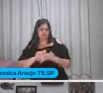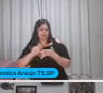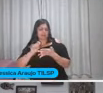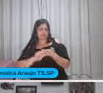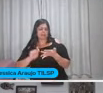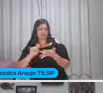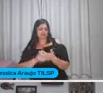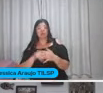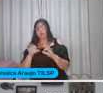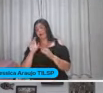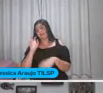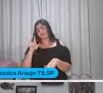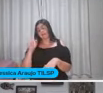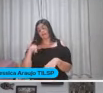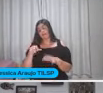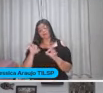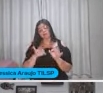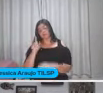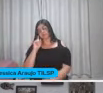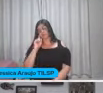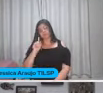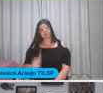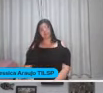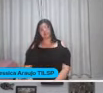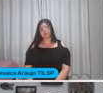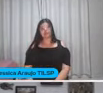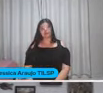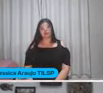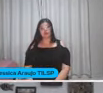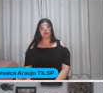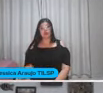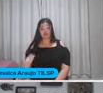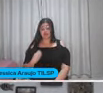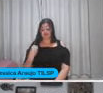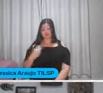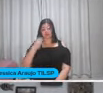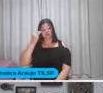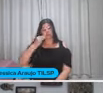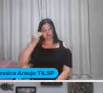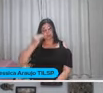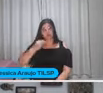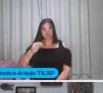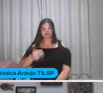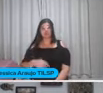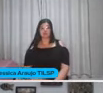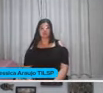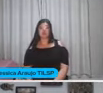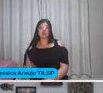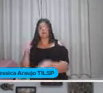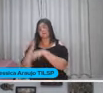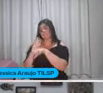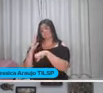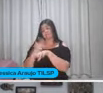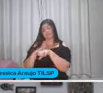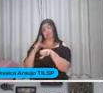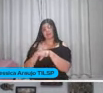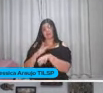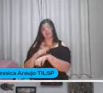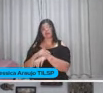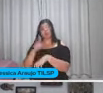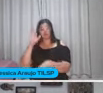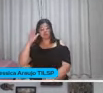é um projeto E não é isso O projeto Ele é vivência Ele é experiência Ele é prática Ele é